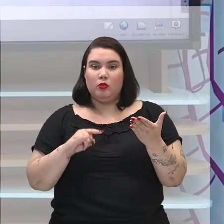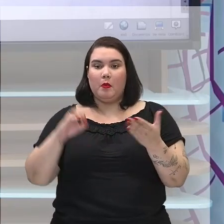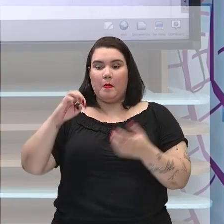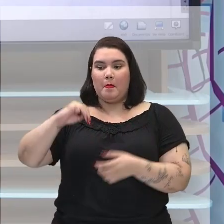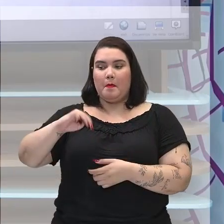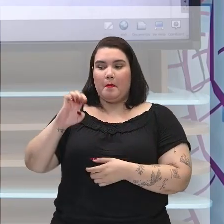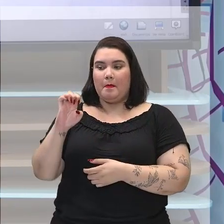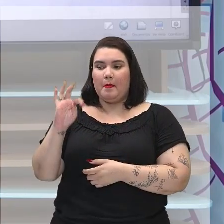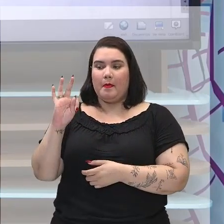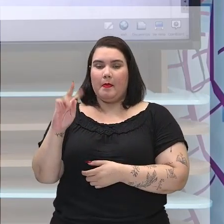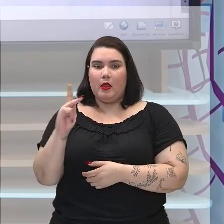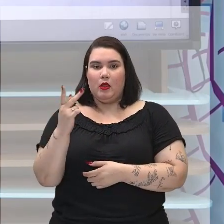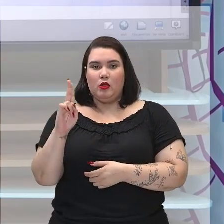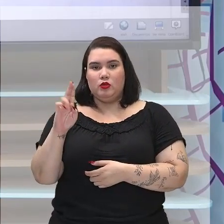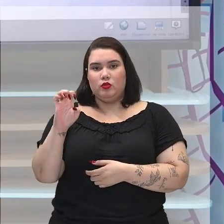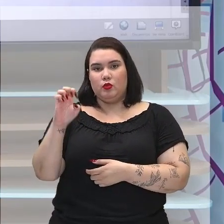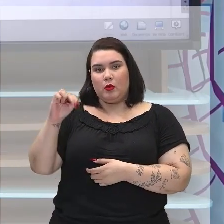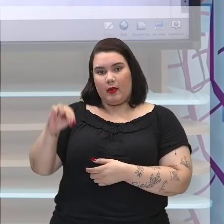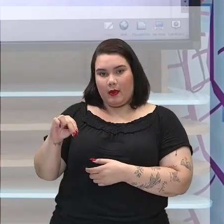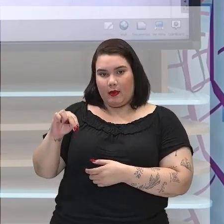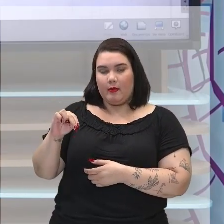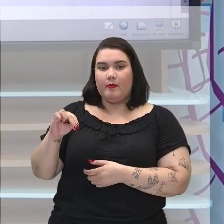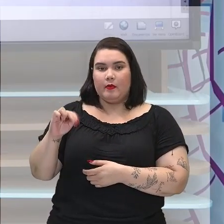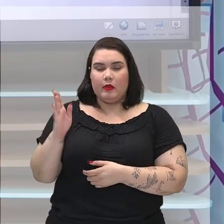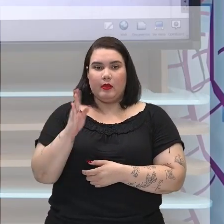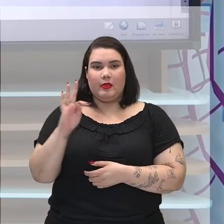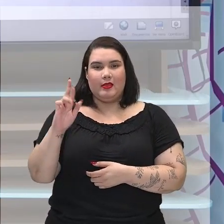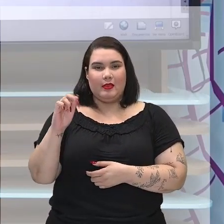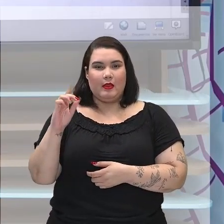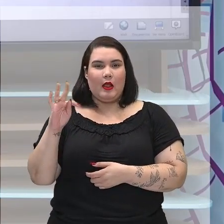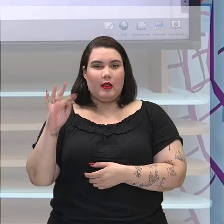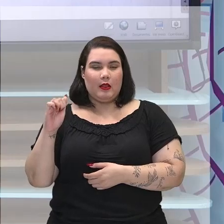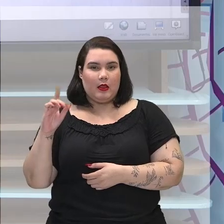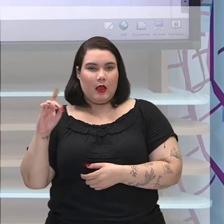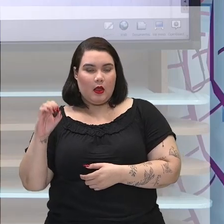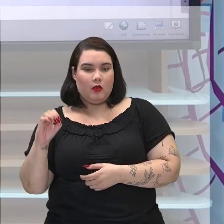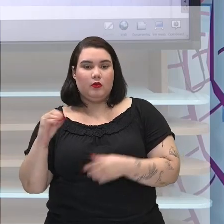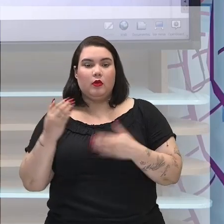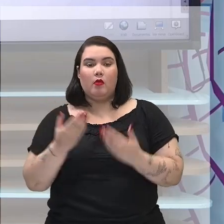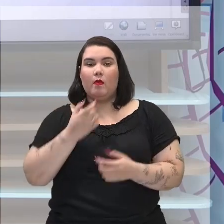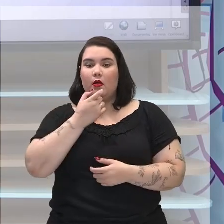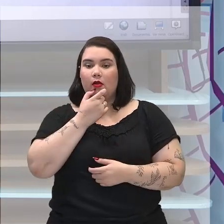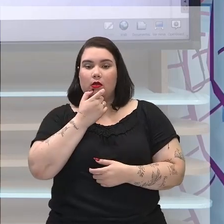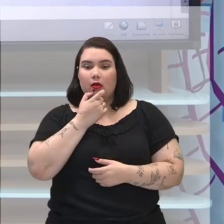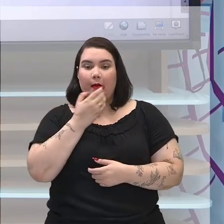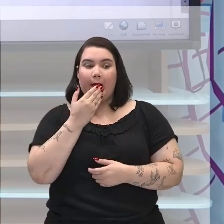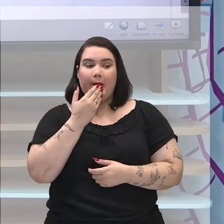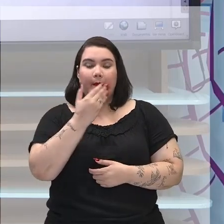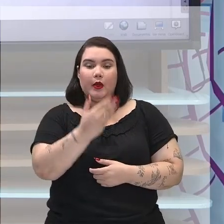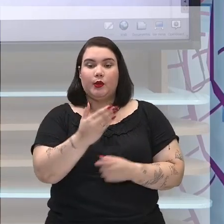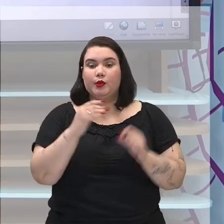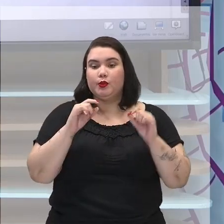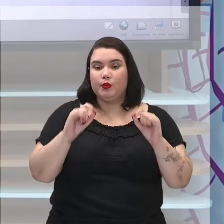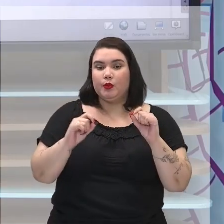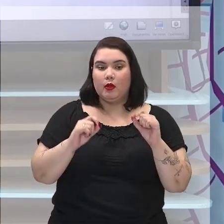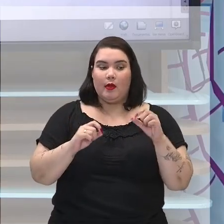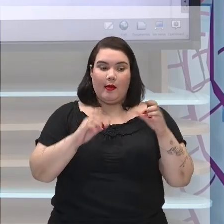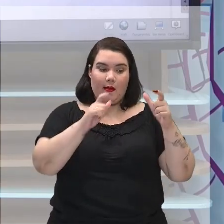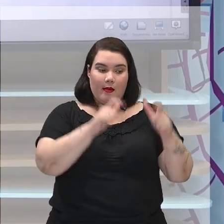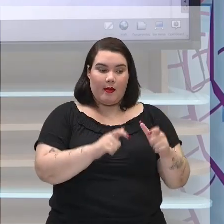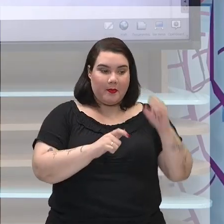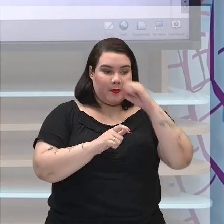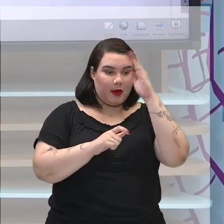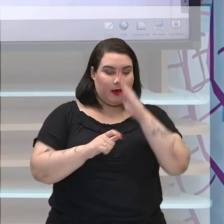parte desse acordo a Inglaterra né solicita que o território brasileiro também